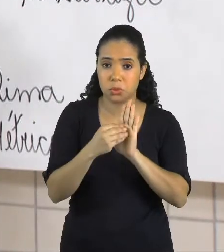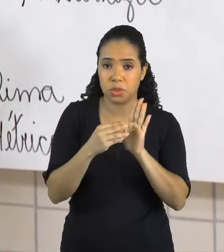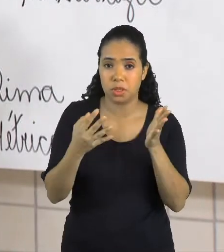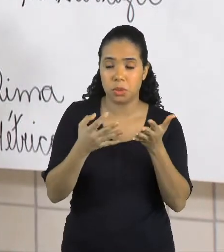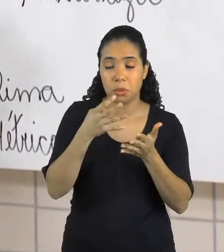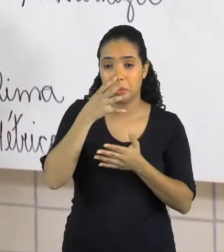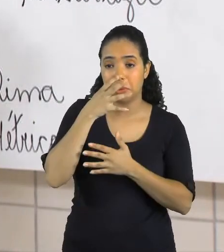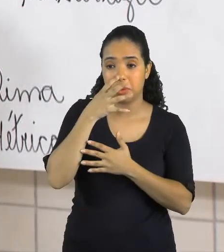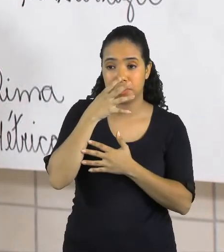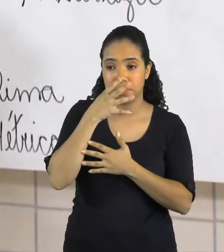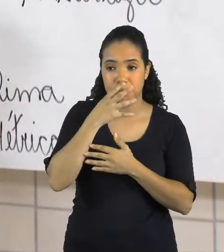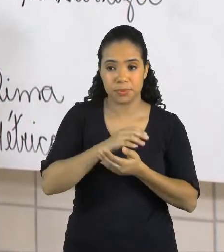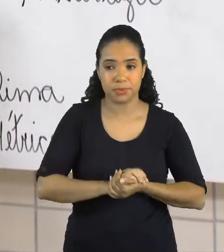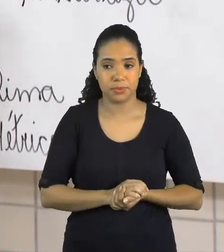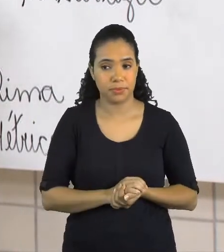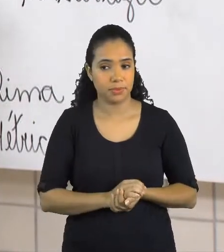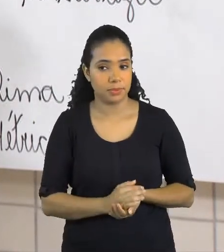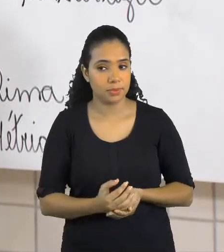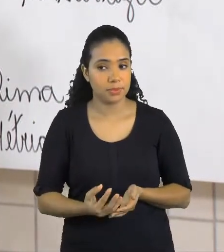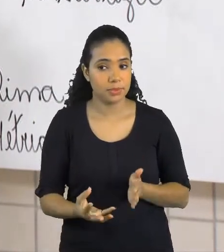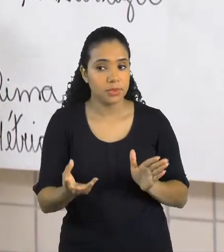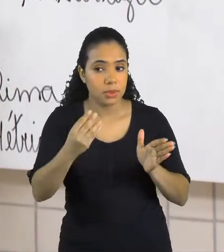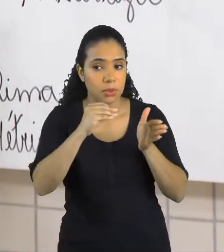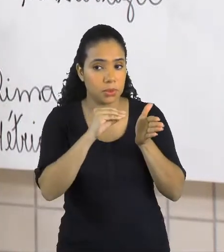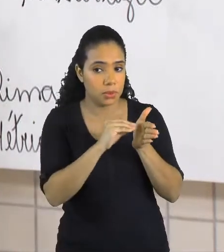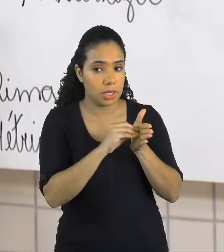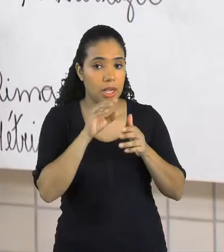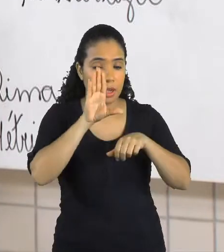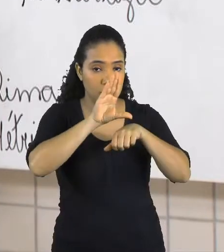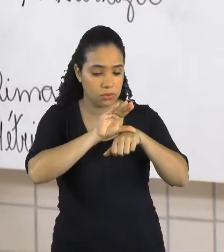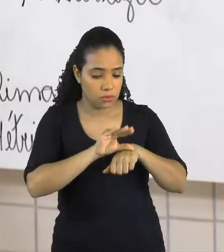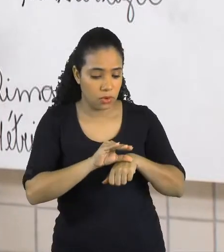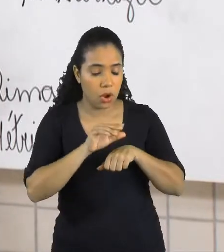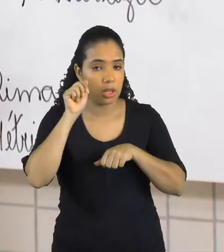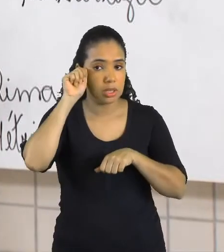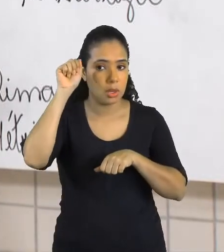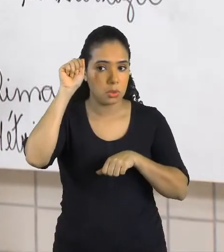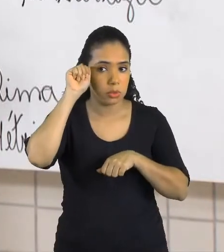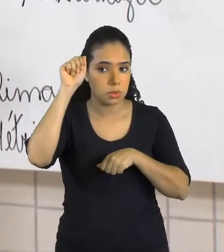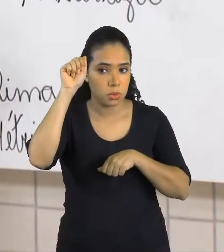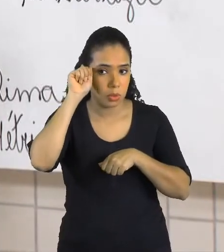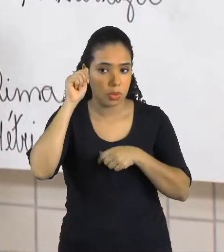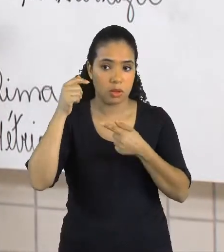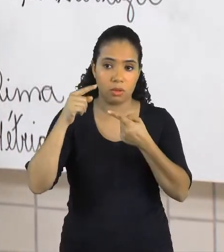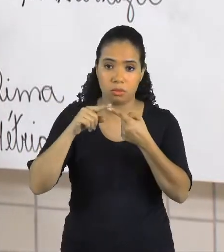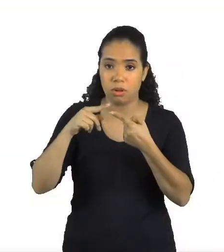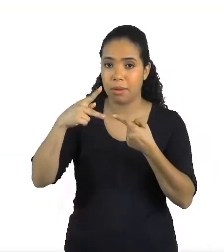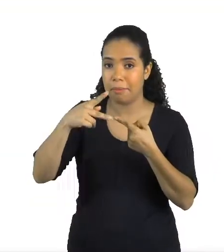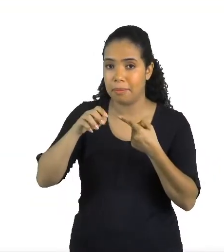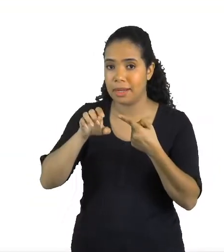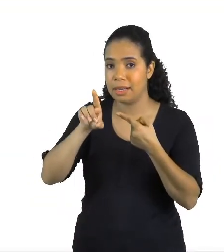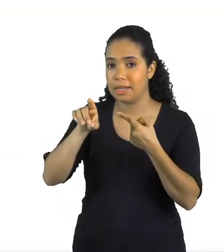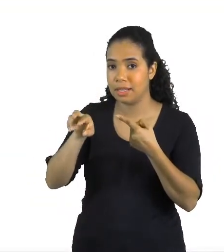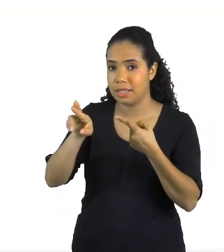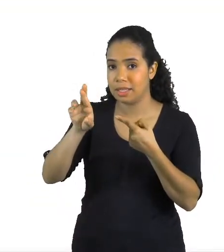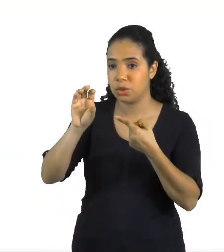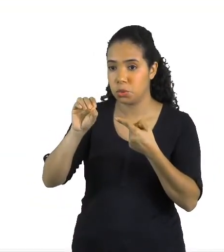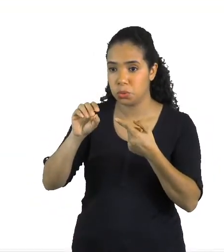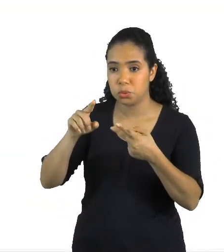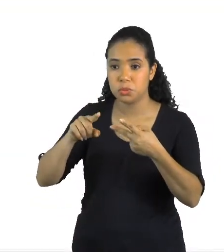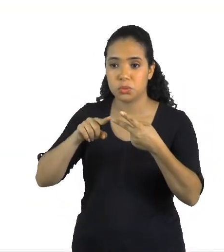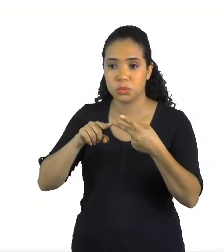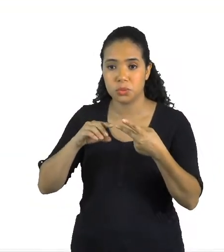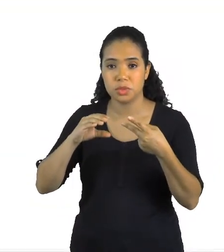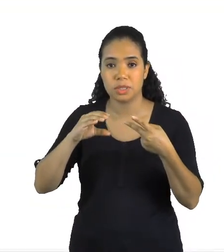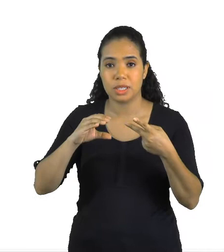observem, eu coloquei a foto desses autores. Esse é o Pedro Bandeira. Aqui nós temos